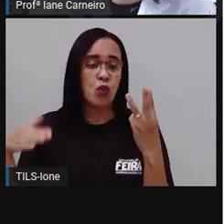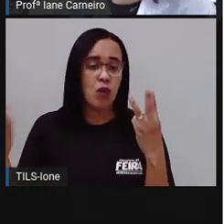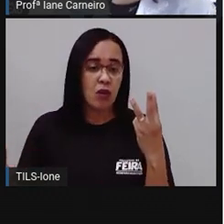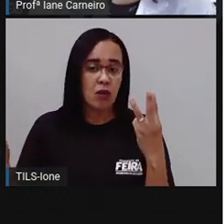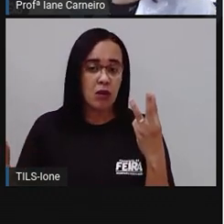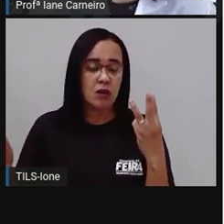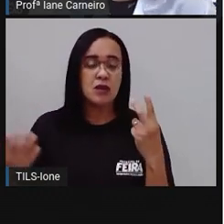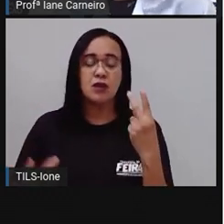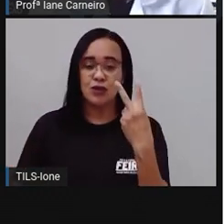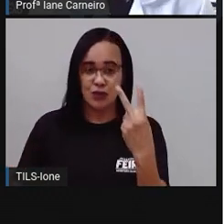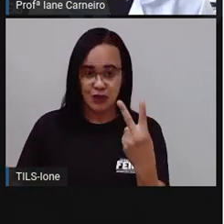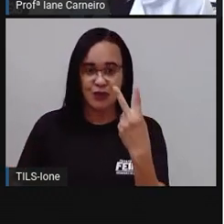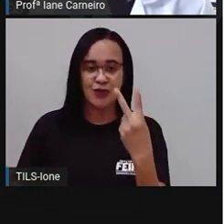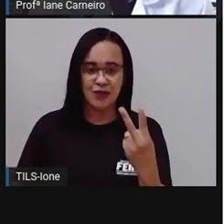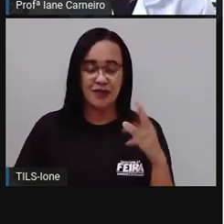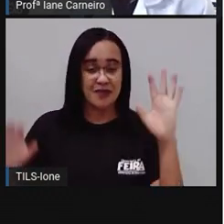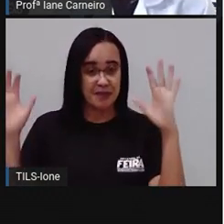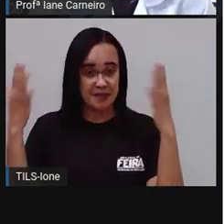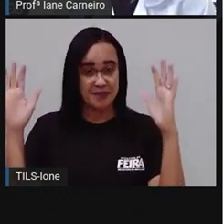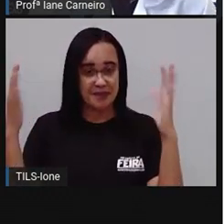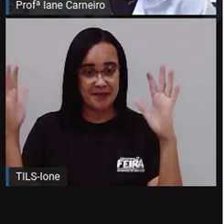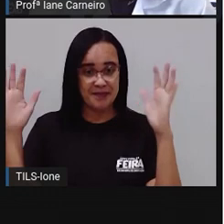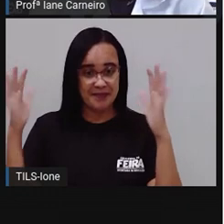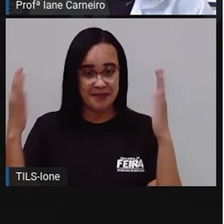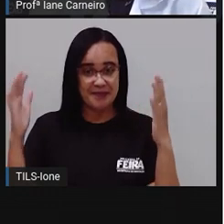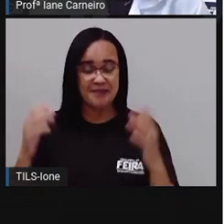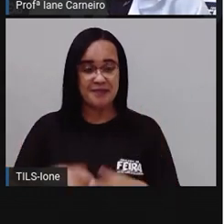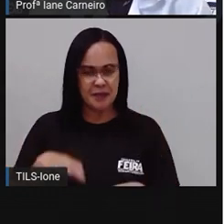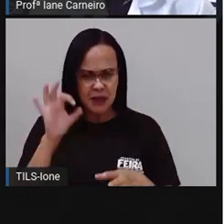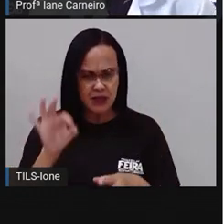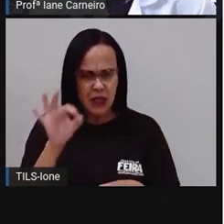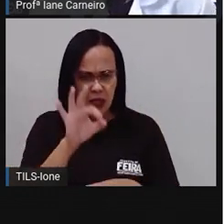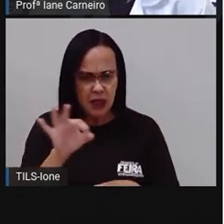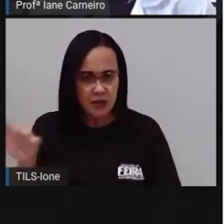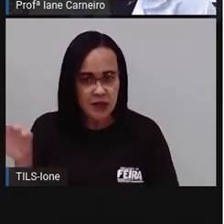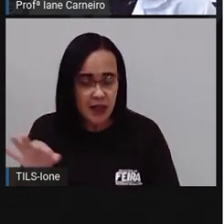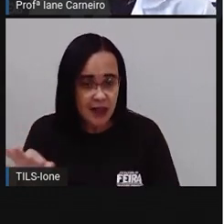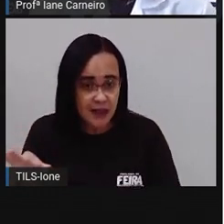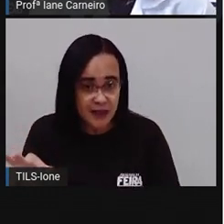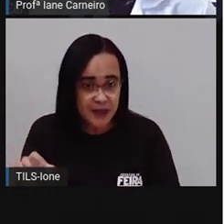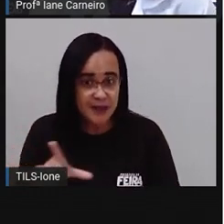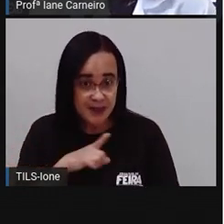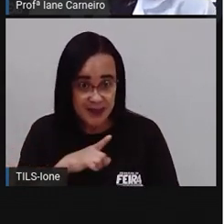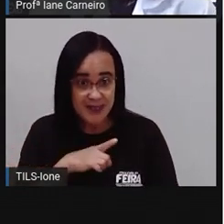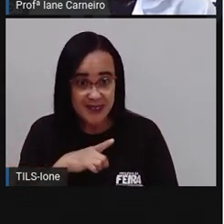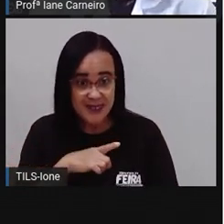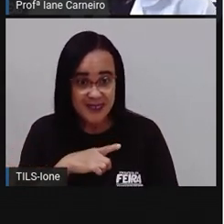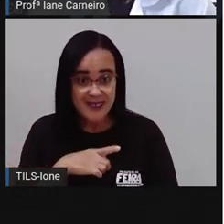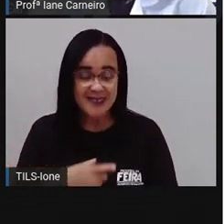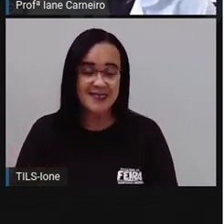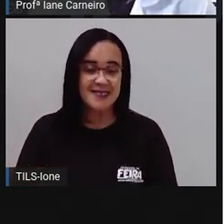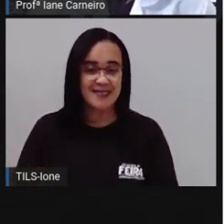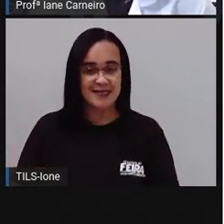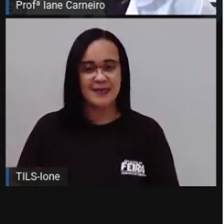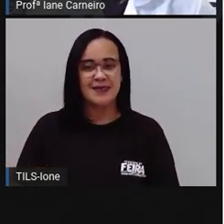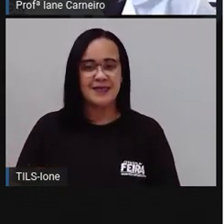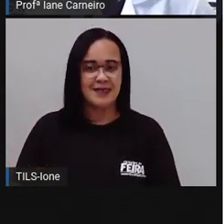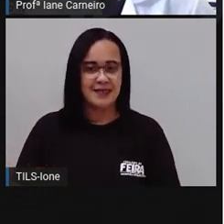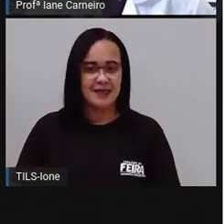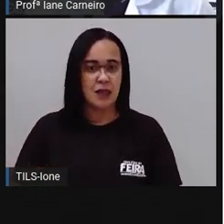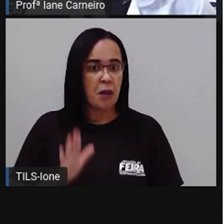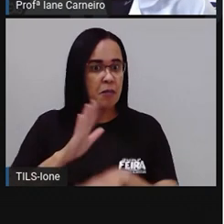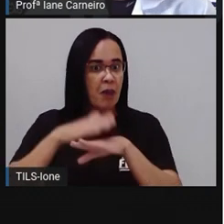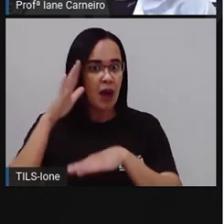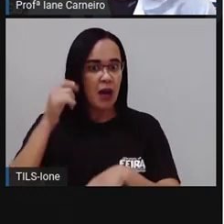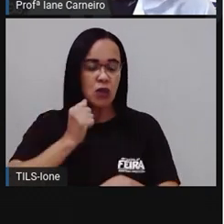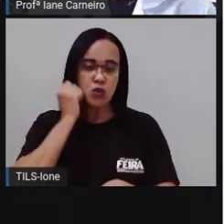Jarra 2. Você está acertando? Diz aí para a Pró, tá? E onde é que cabe mais